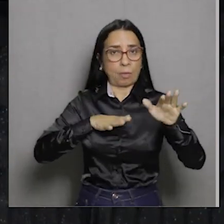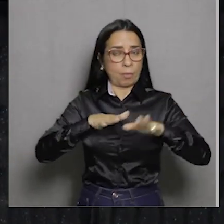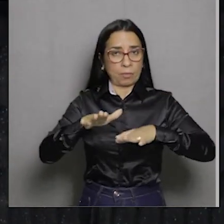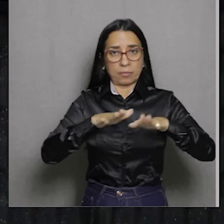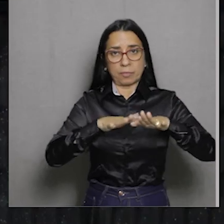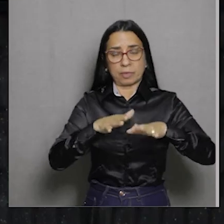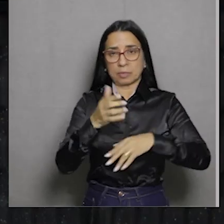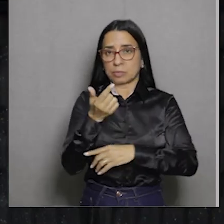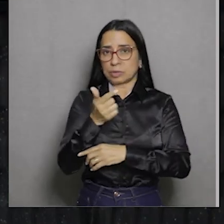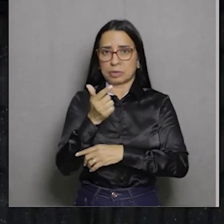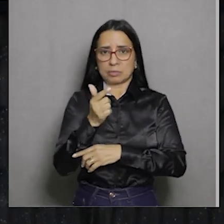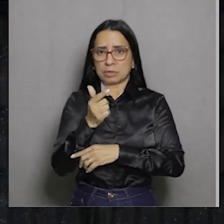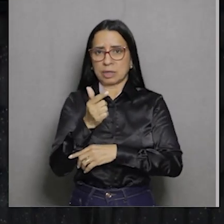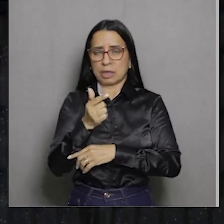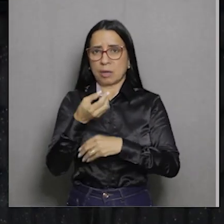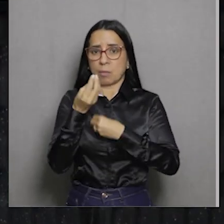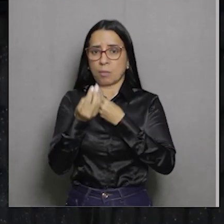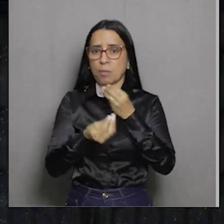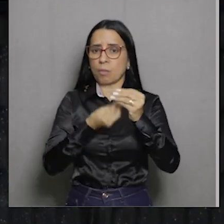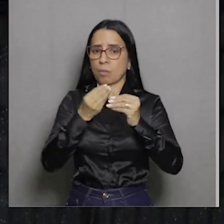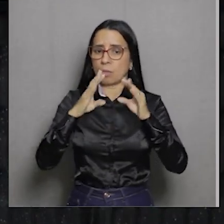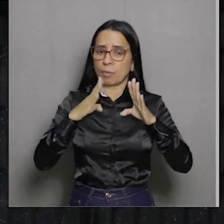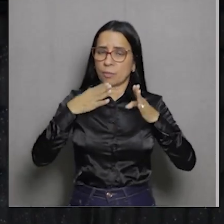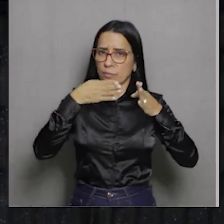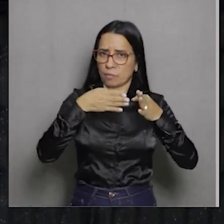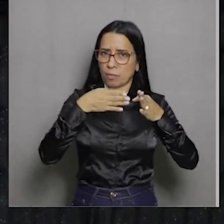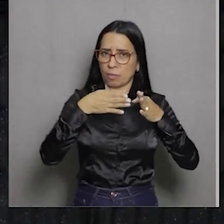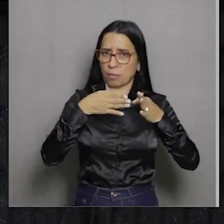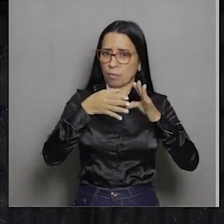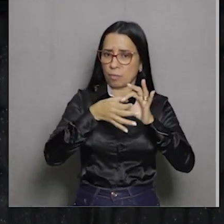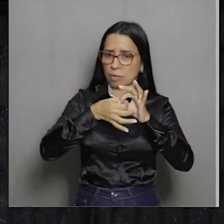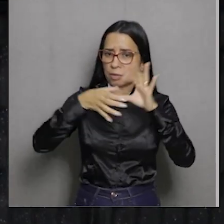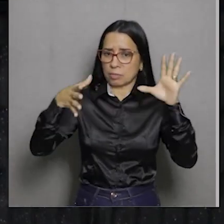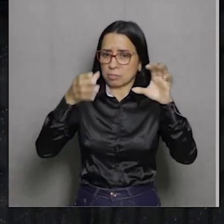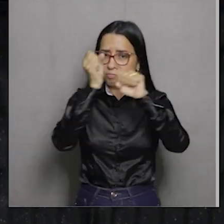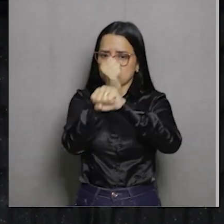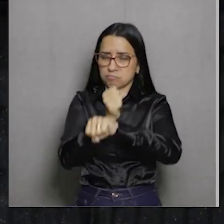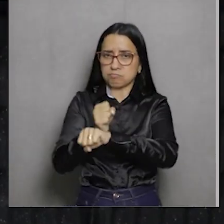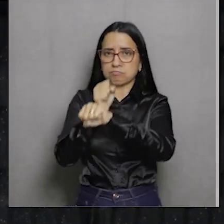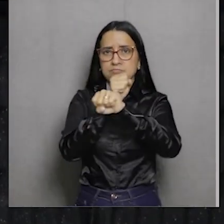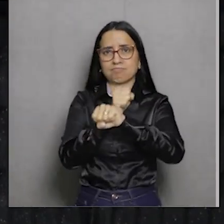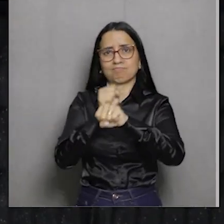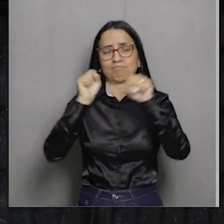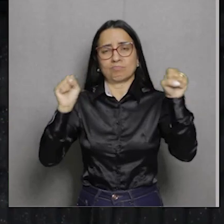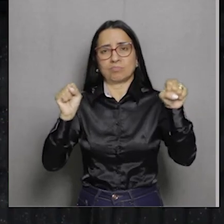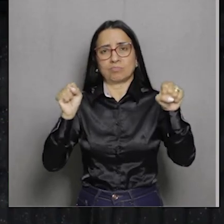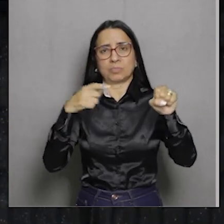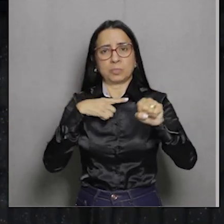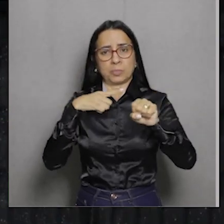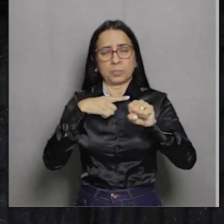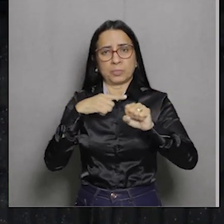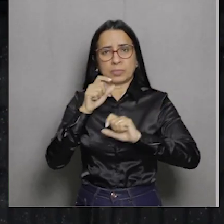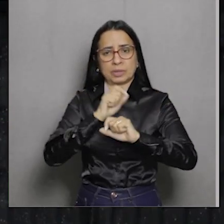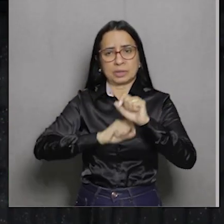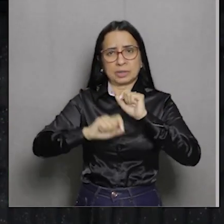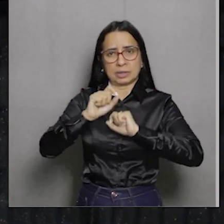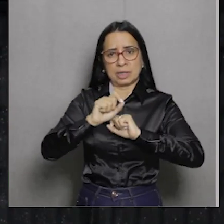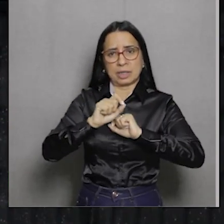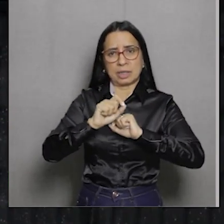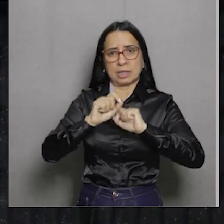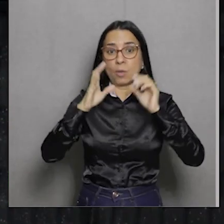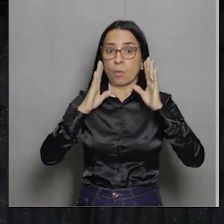trouxe no seu plano a ideia de abolir a escravidão. Ele tem um caráter acentuadamente elitizado.